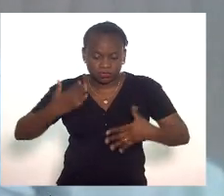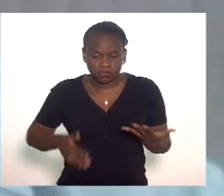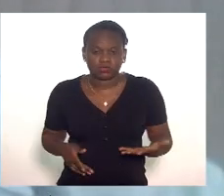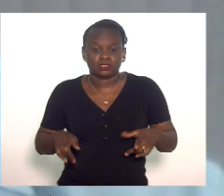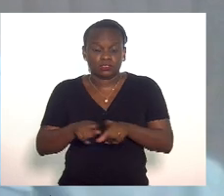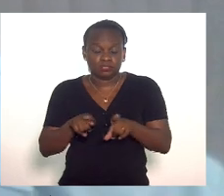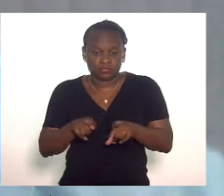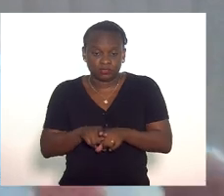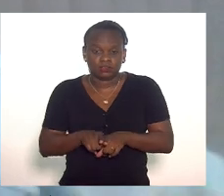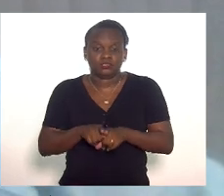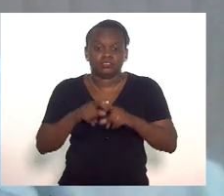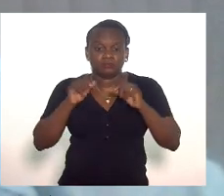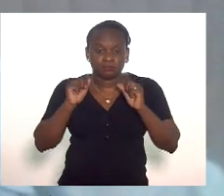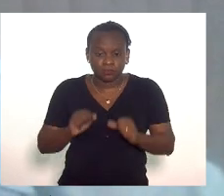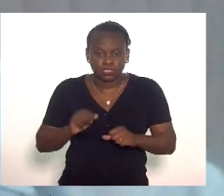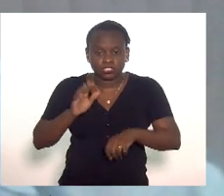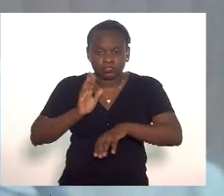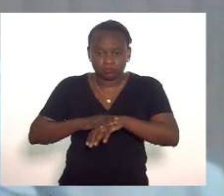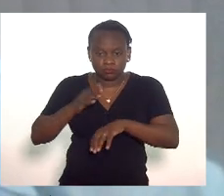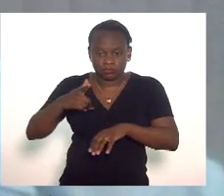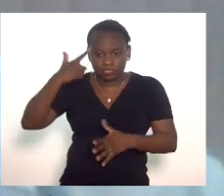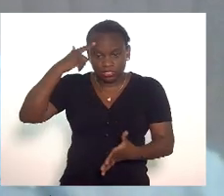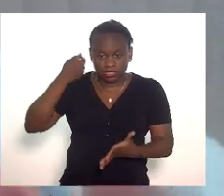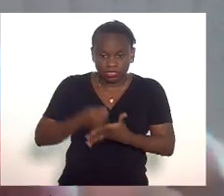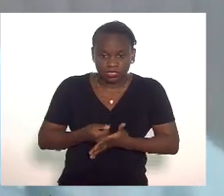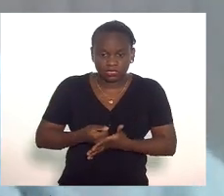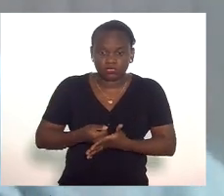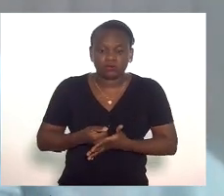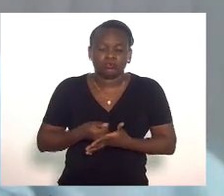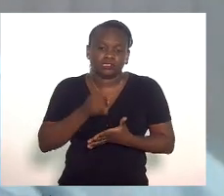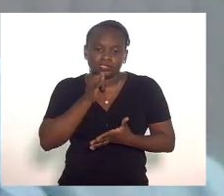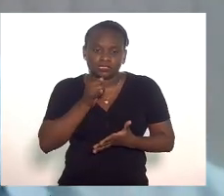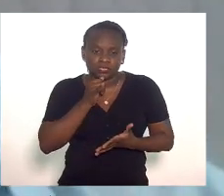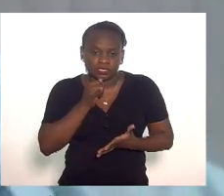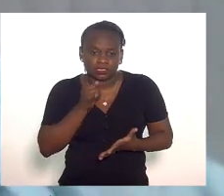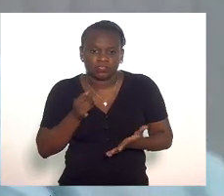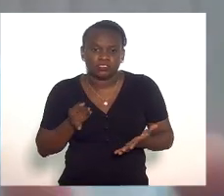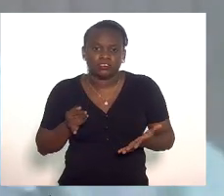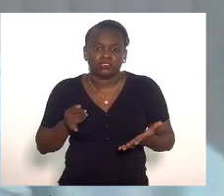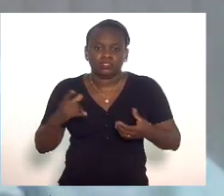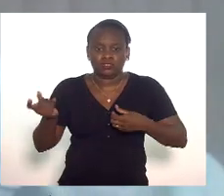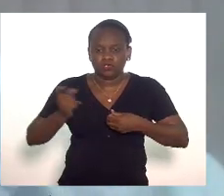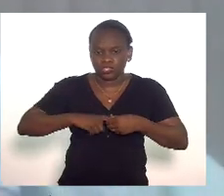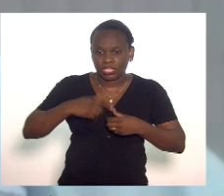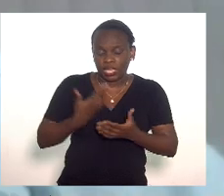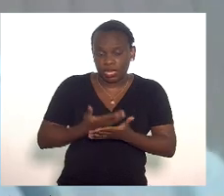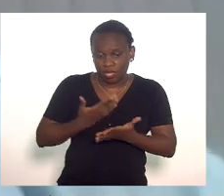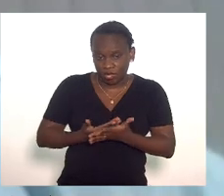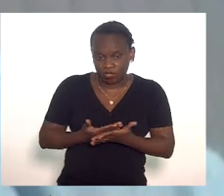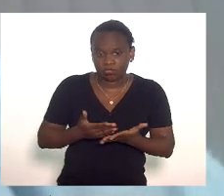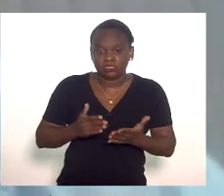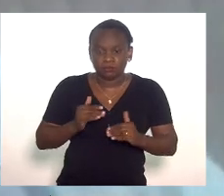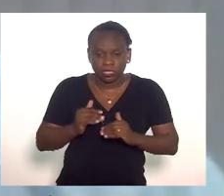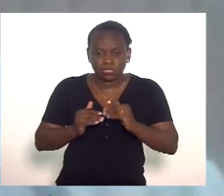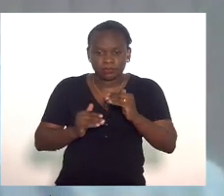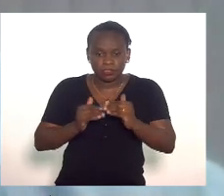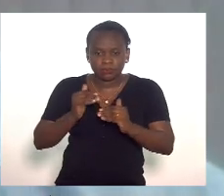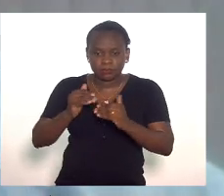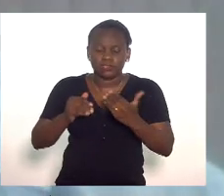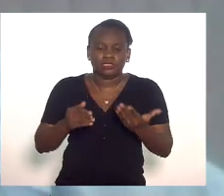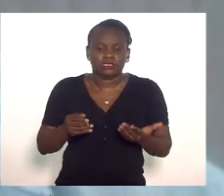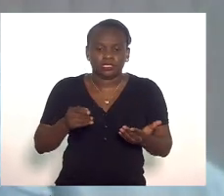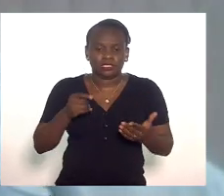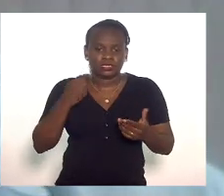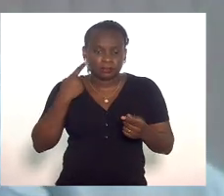possa ao tomar uma decisão como por exemplo o retorno às aulas que ele tomou de forma gradativa ao